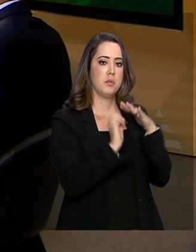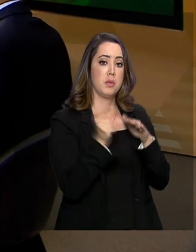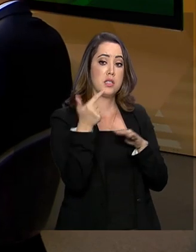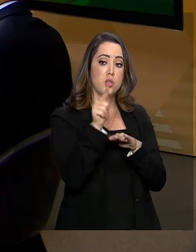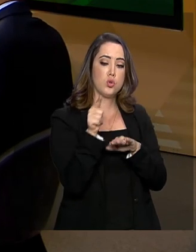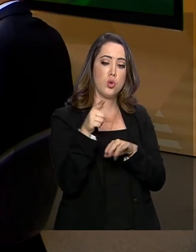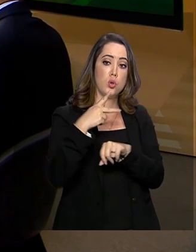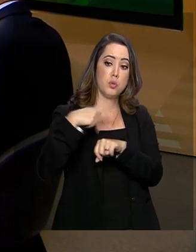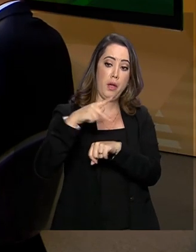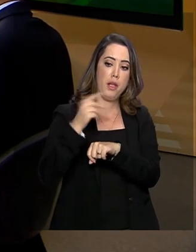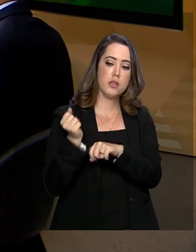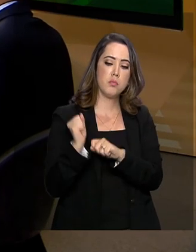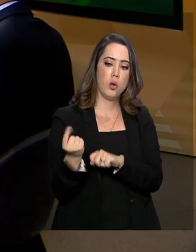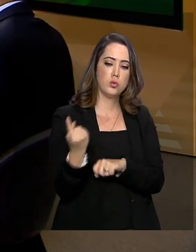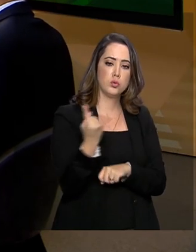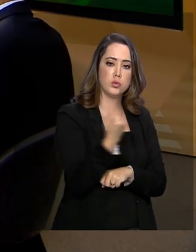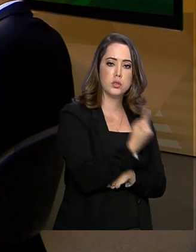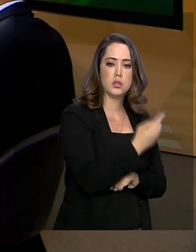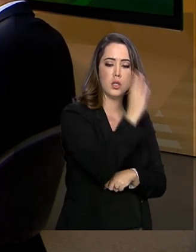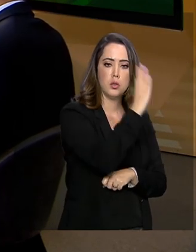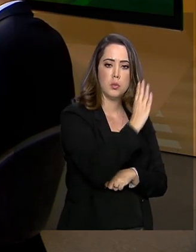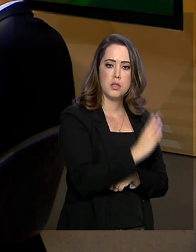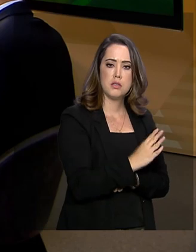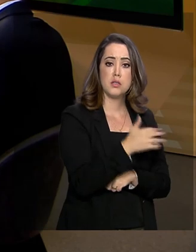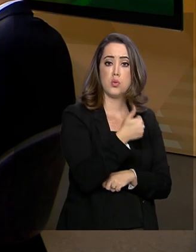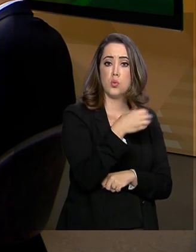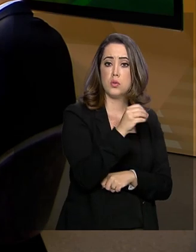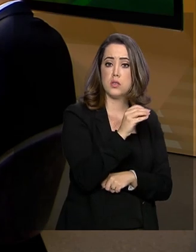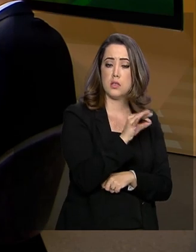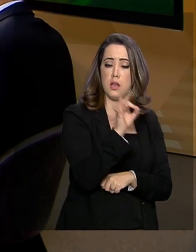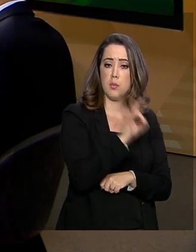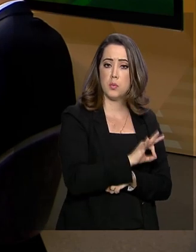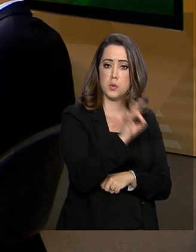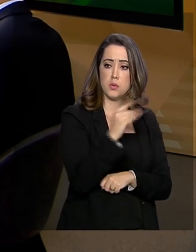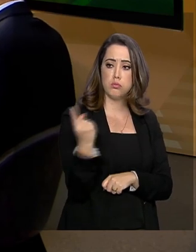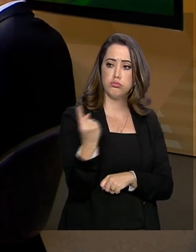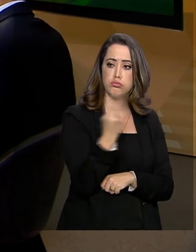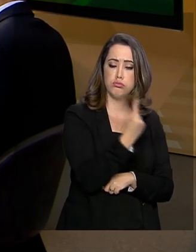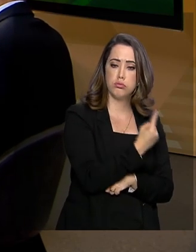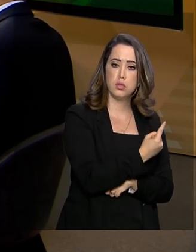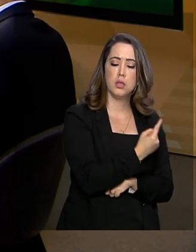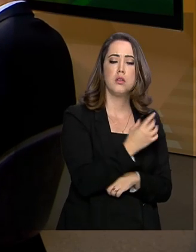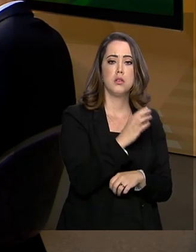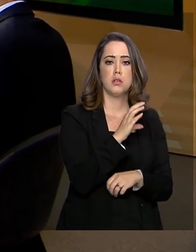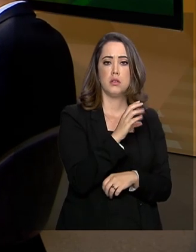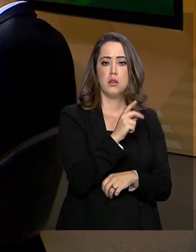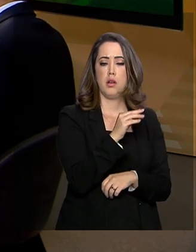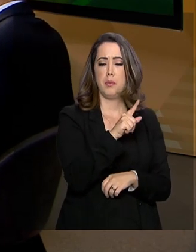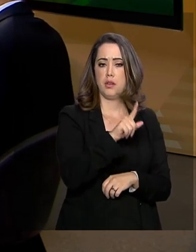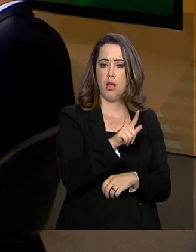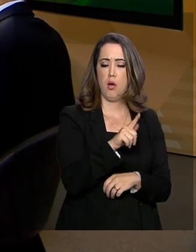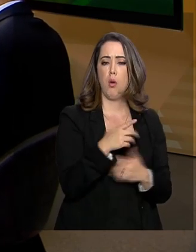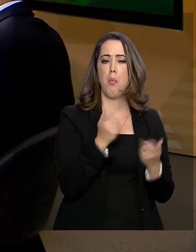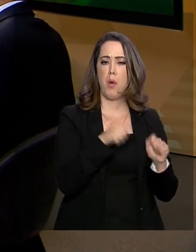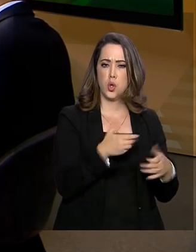estrangeiras agora poderem deter 100% do capital de empresas nacionais na área da aviação. Isso pode fomentar ainda mais o setor e